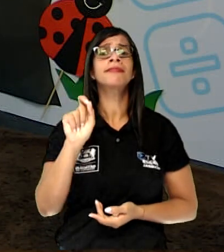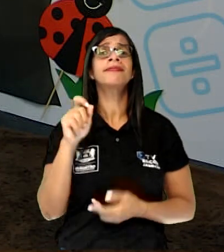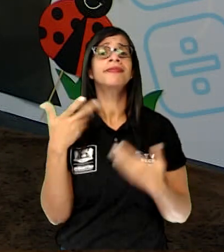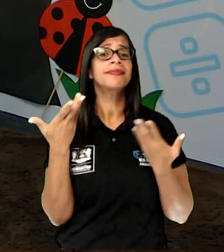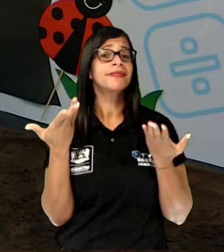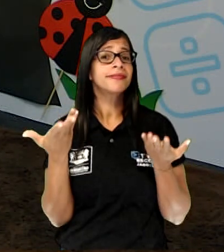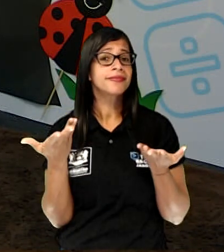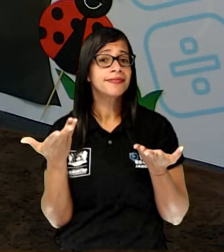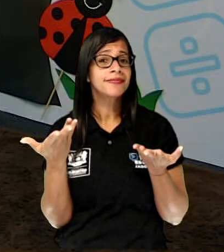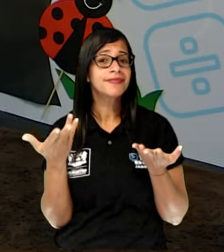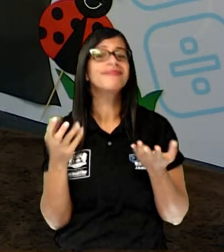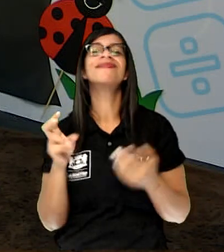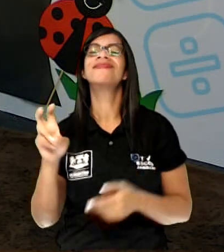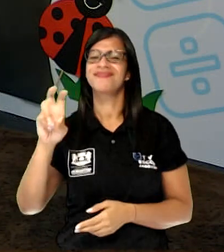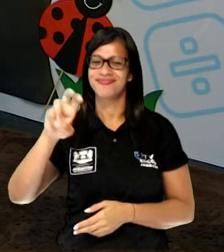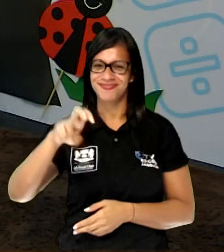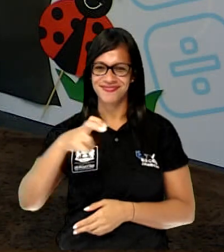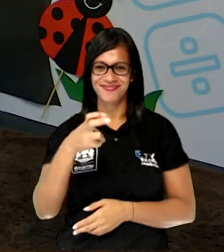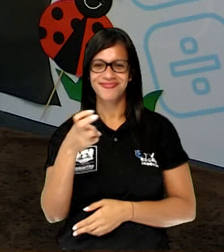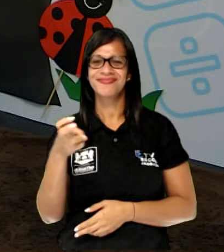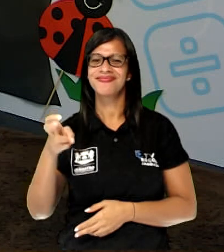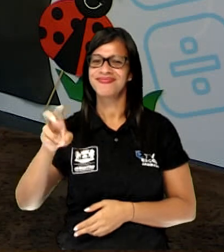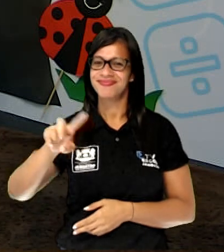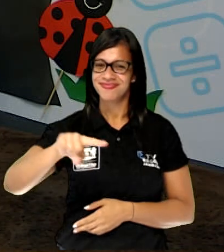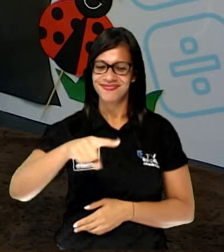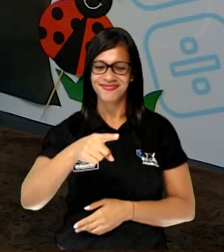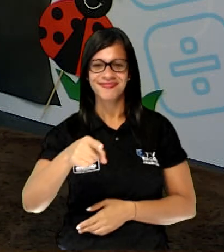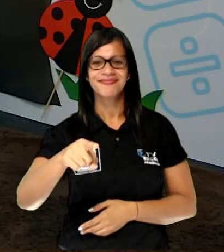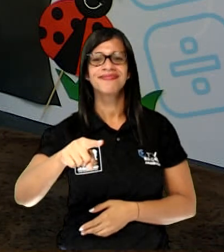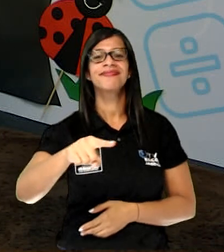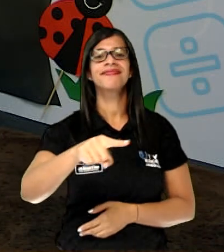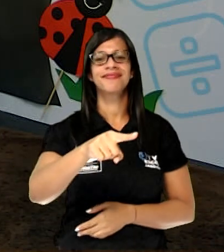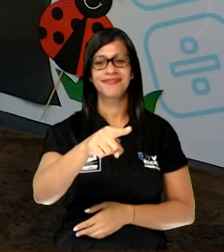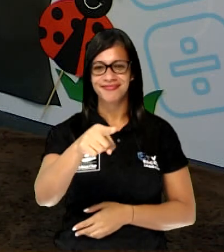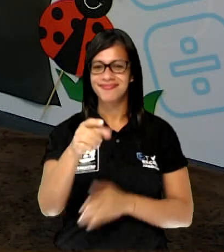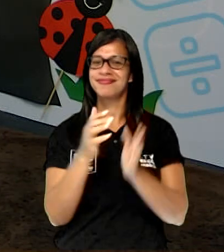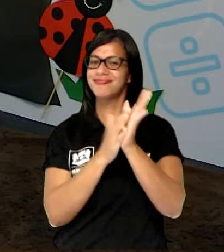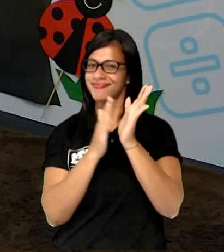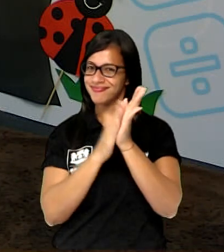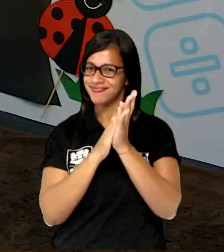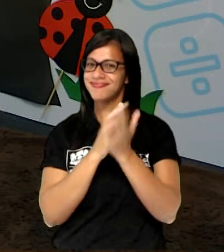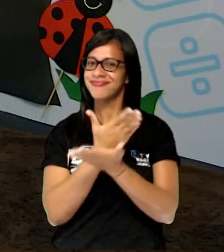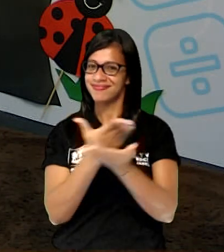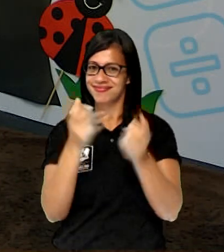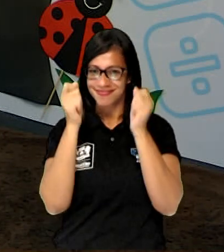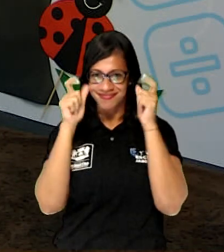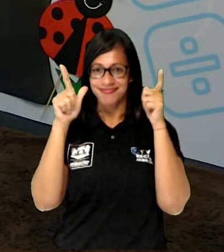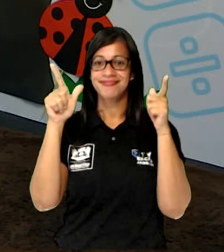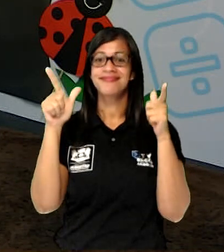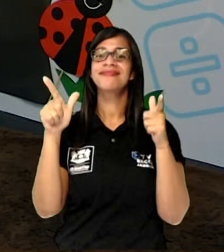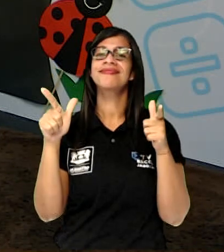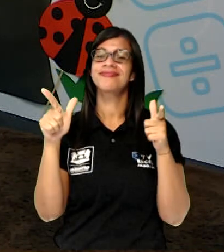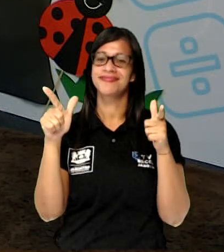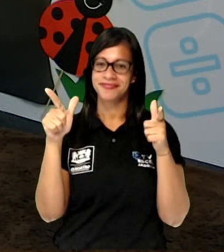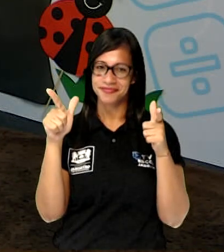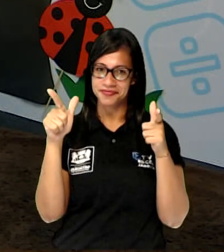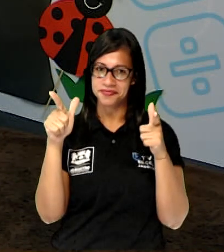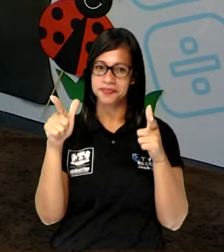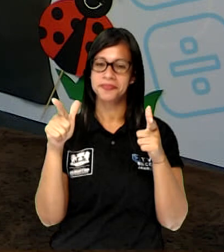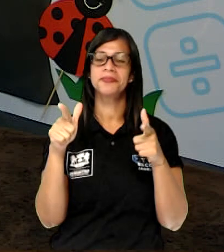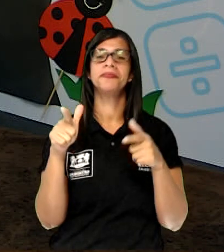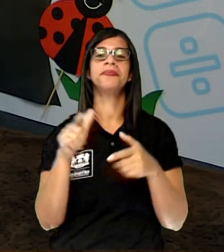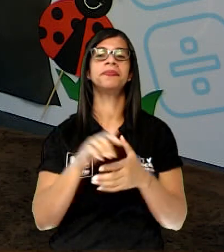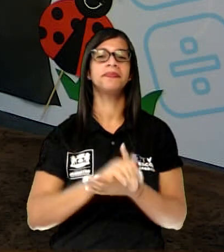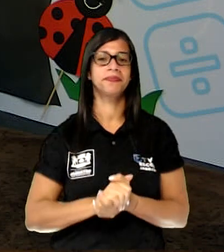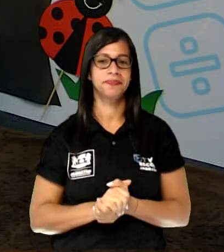Eu ouvi cobra? Muito bem, vocês estão espertos. Olha aqui, ó. A cobra,